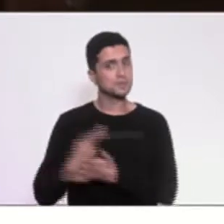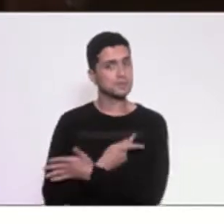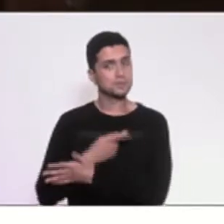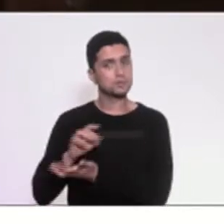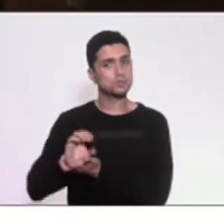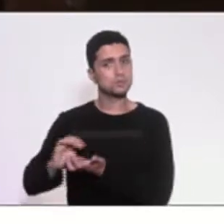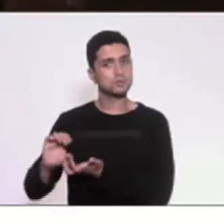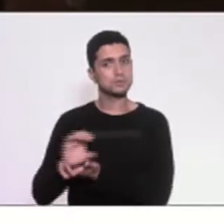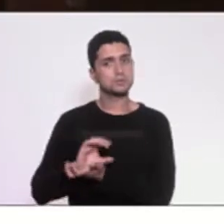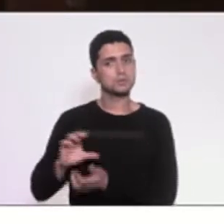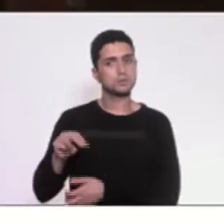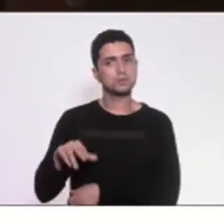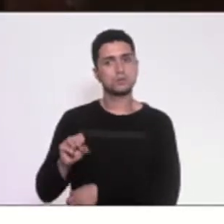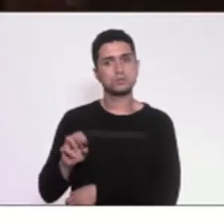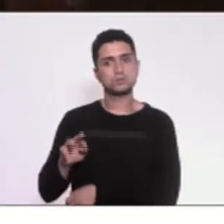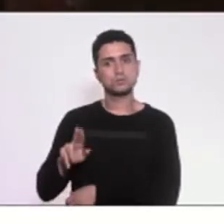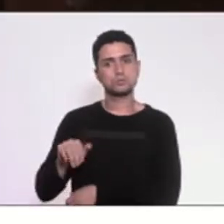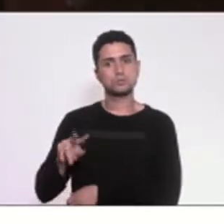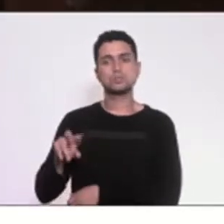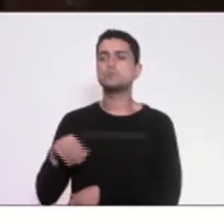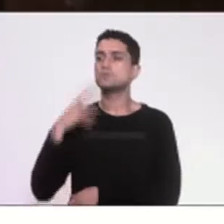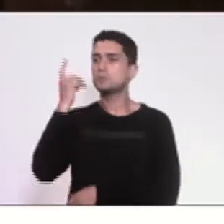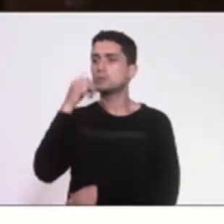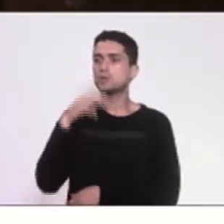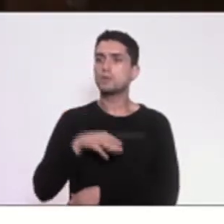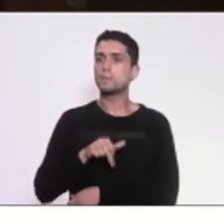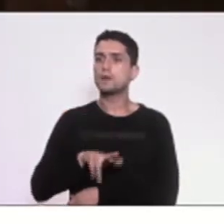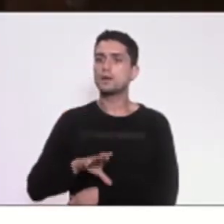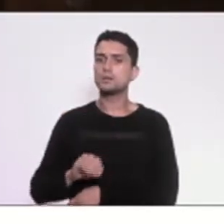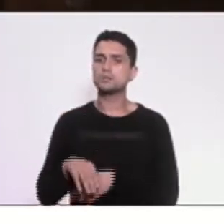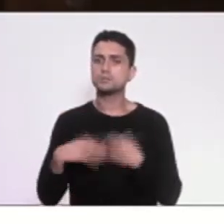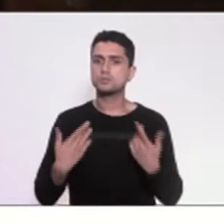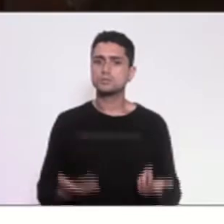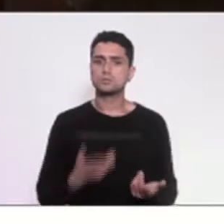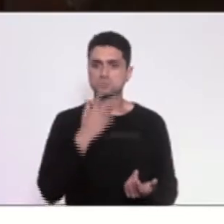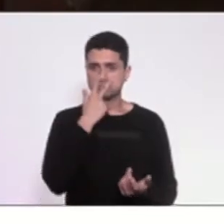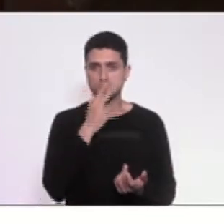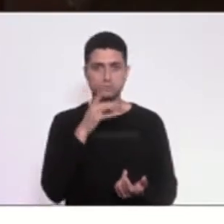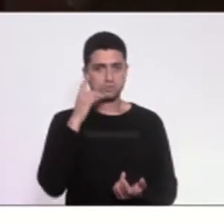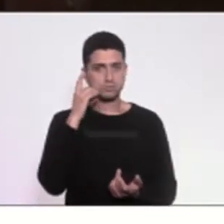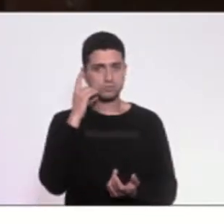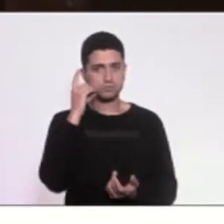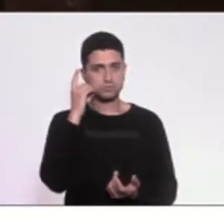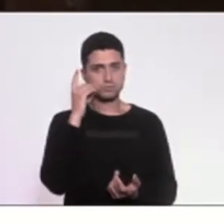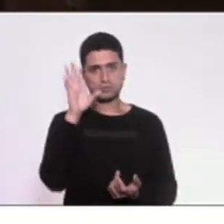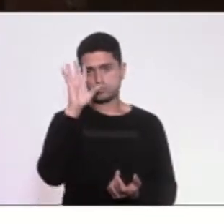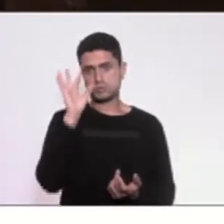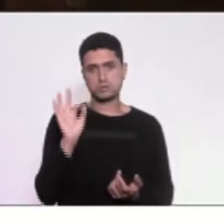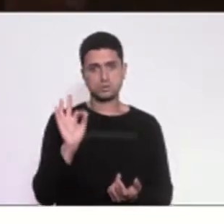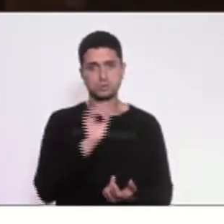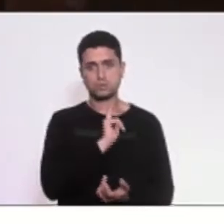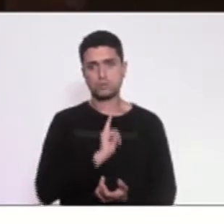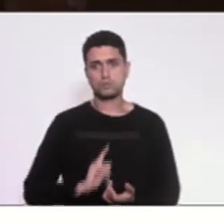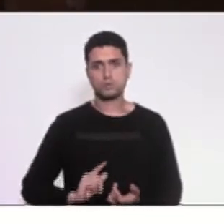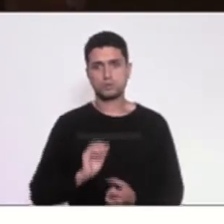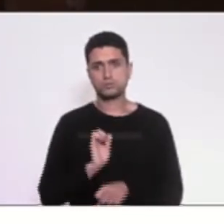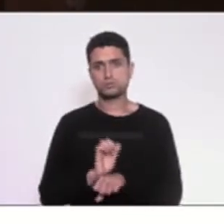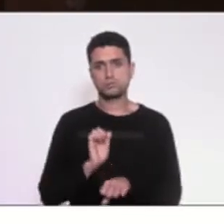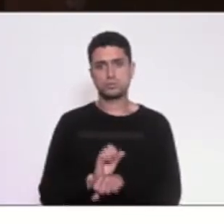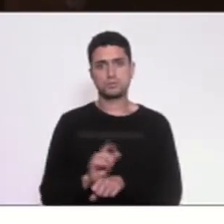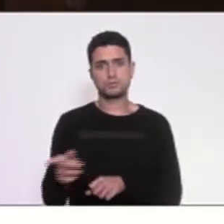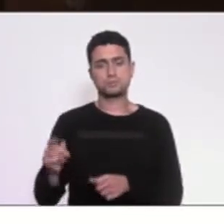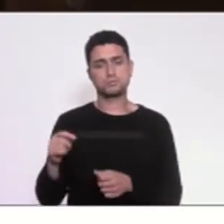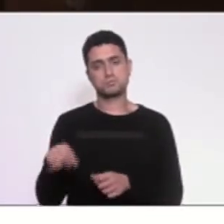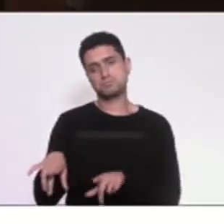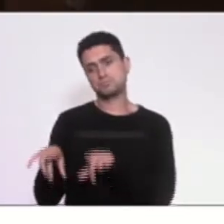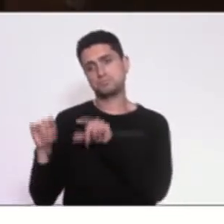Construtivo, deputado Márcio Gualberto, o governo do Estado, por alguma razão que eu não entendi, mas era o governo tomando a sua decisão, não tinha nada a